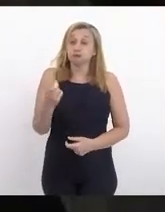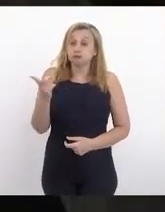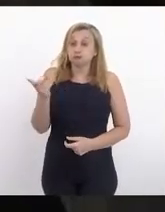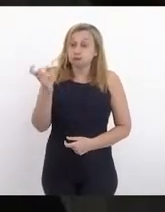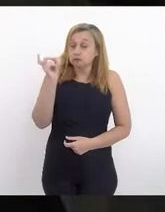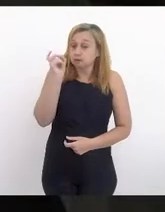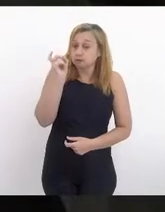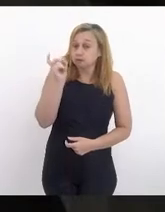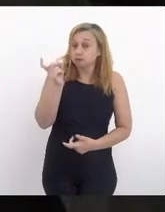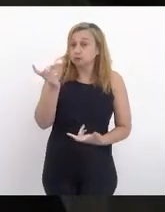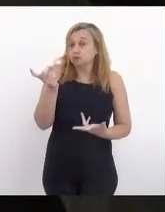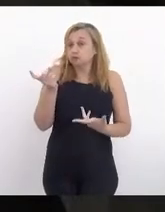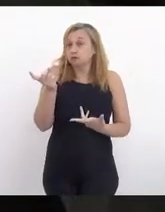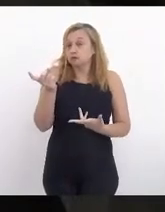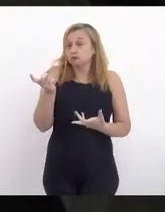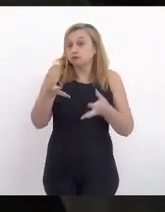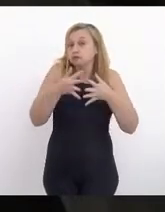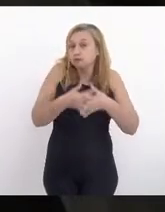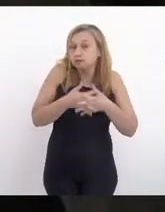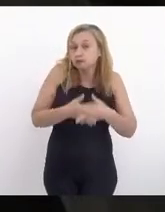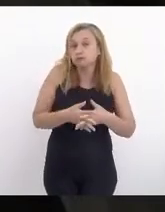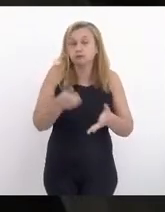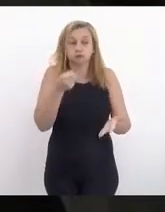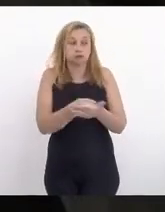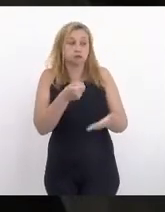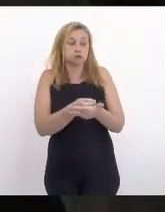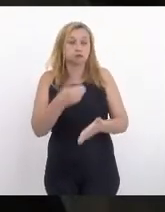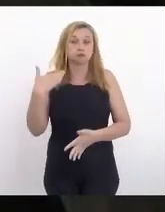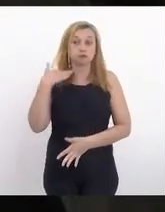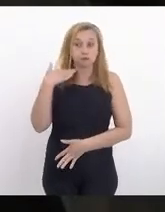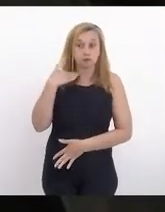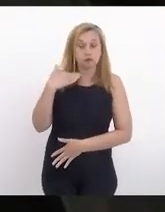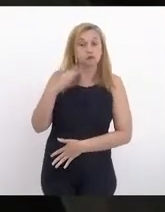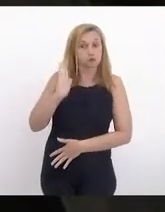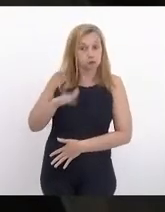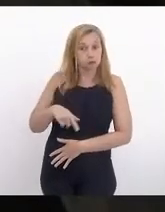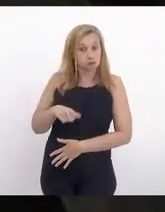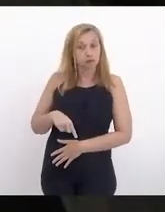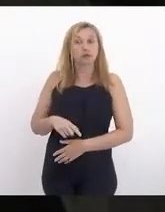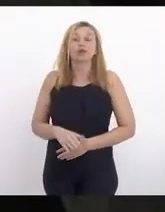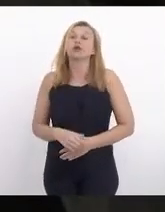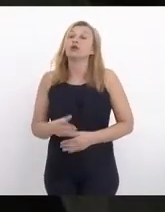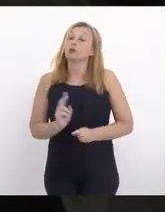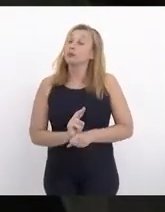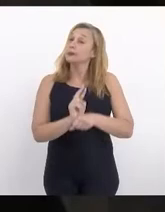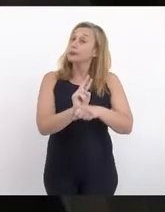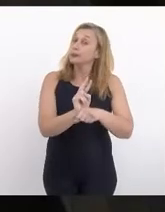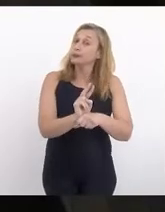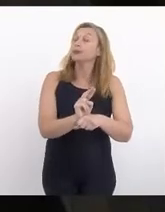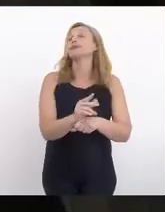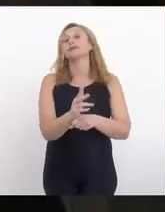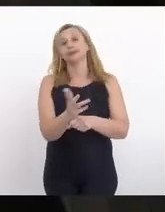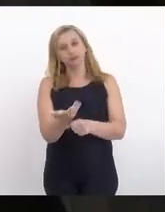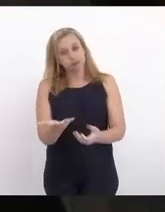que cobram os bancos quando emprestam